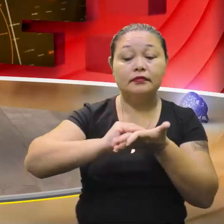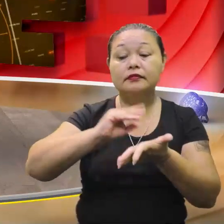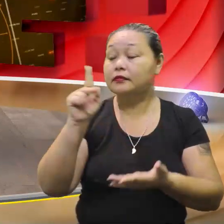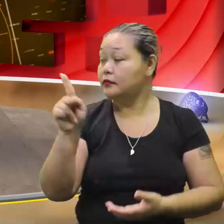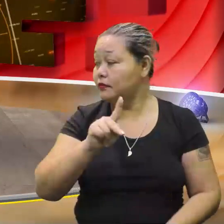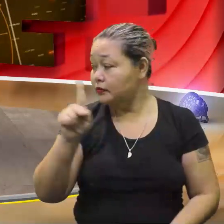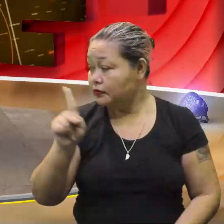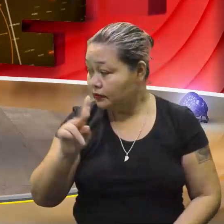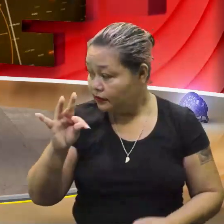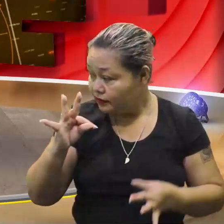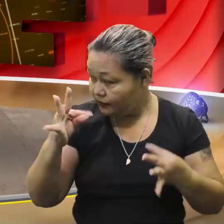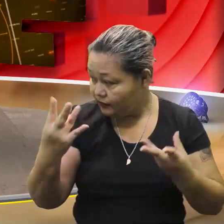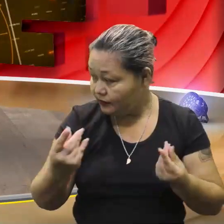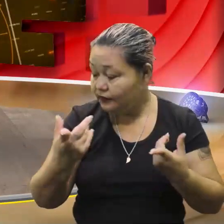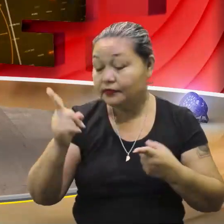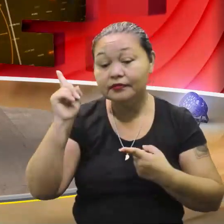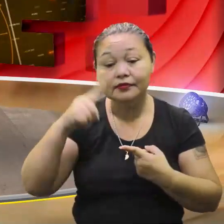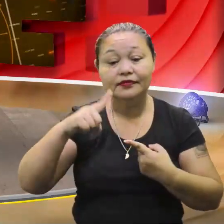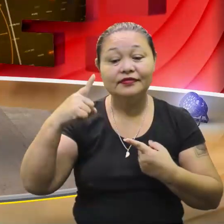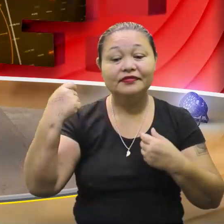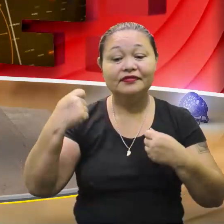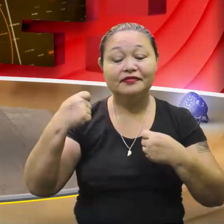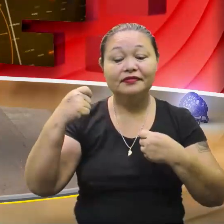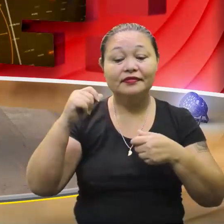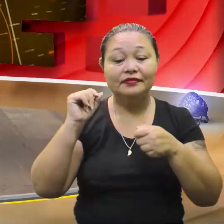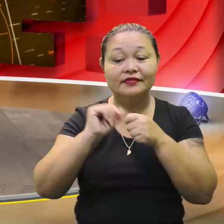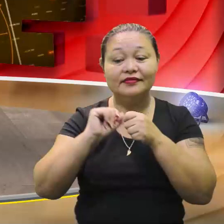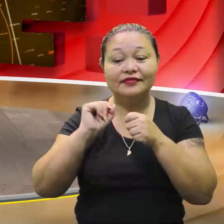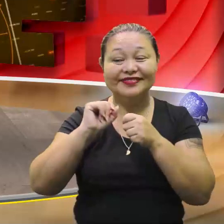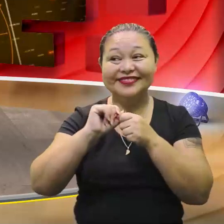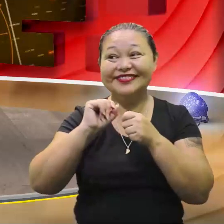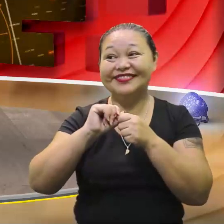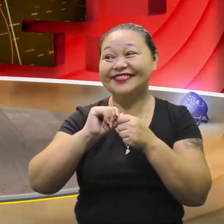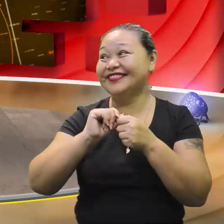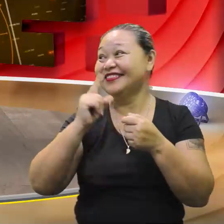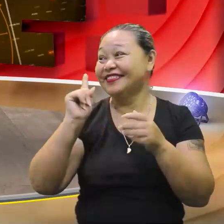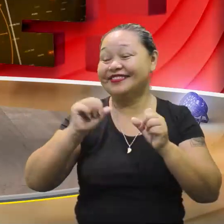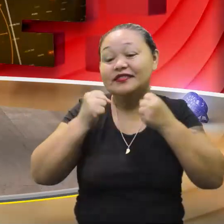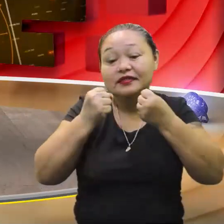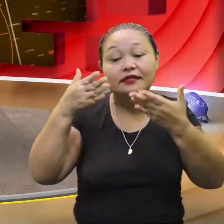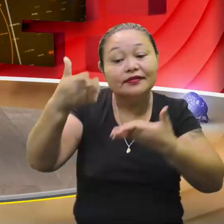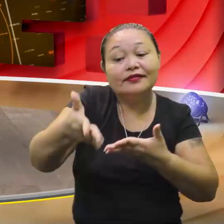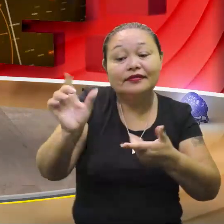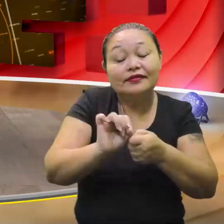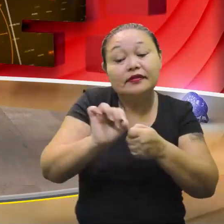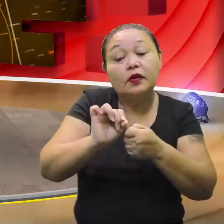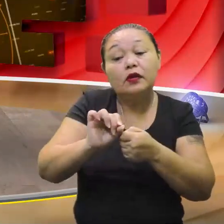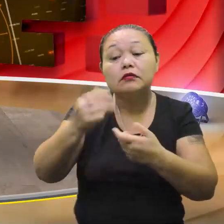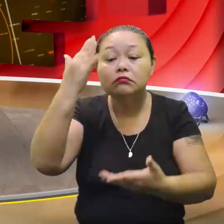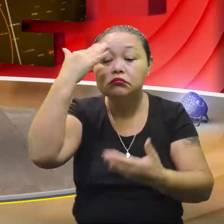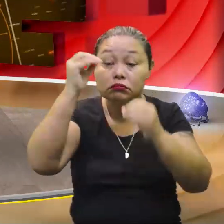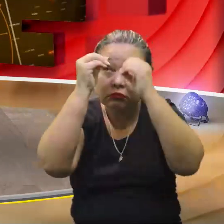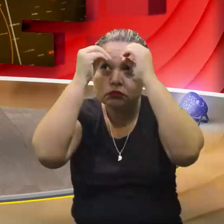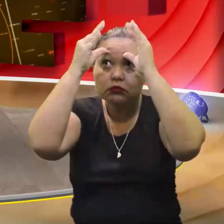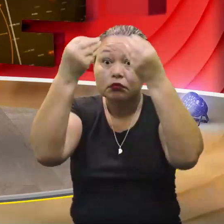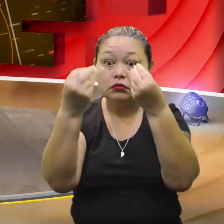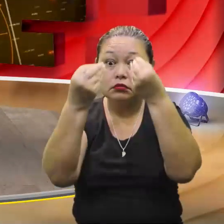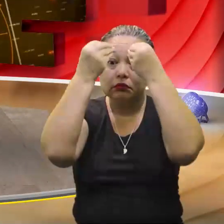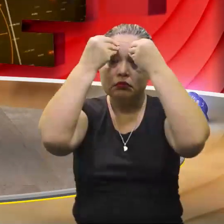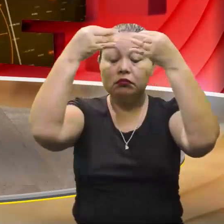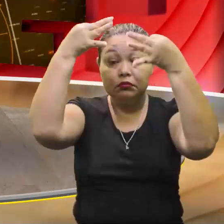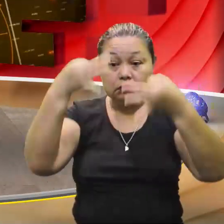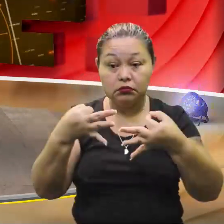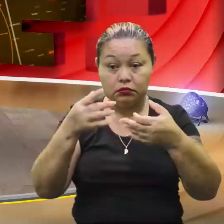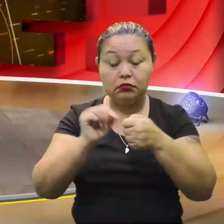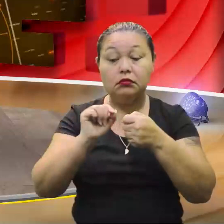Toda essa necessidade faz com que nós nos esforcemos aqui para que vocês compreendam tudo direitinho.